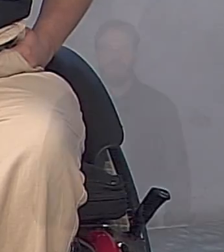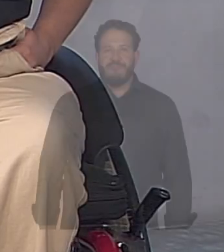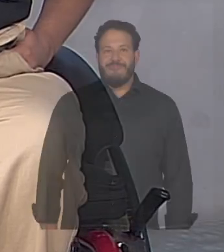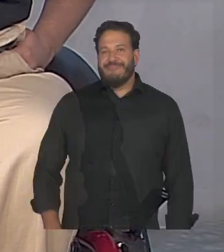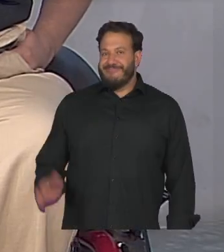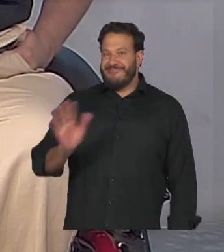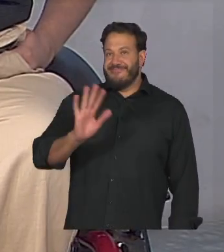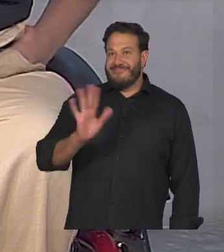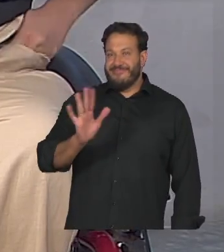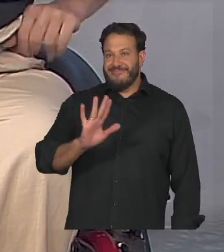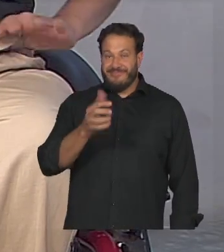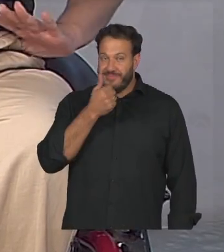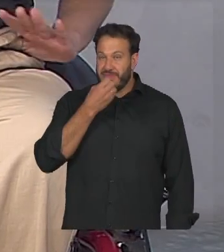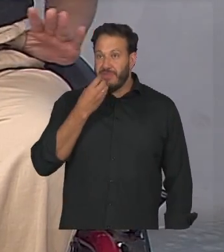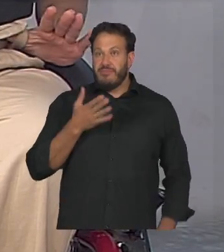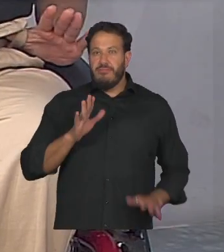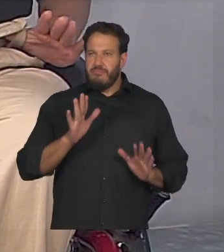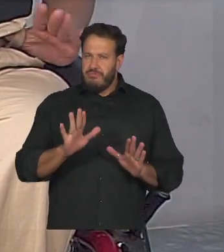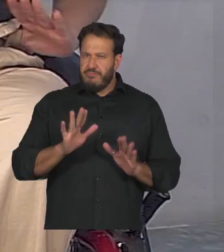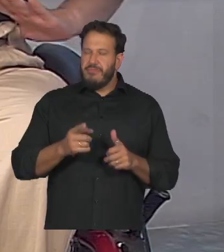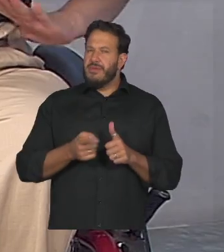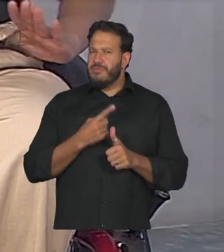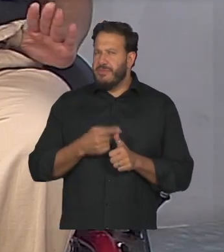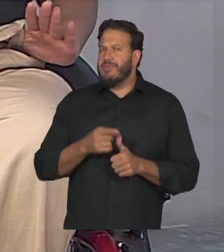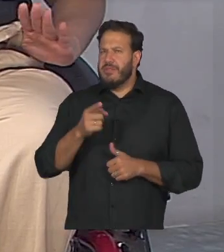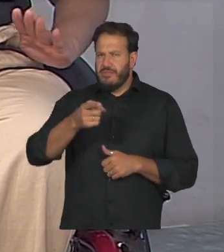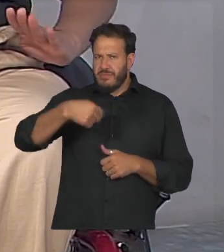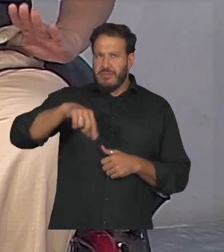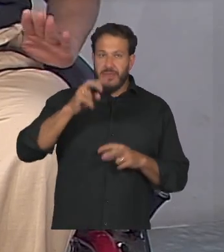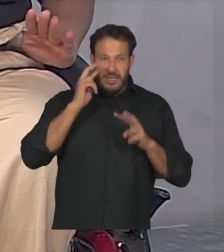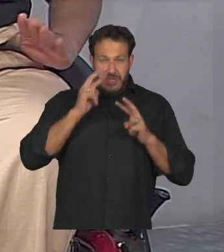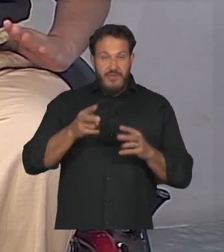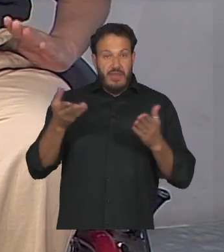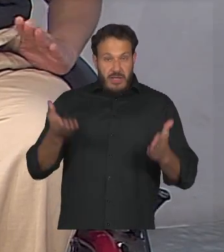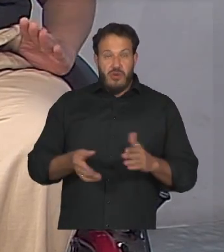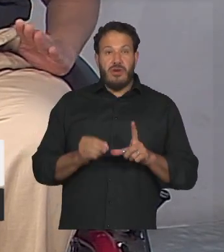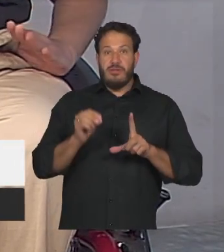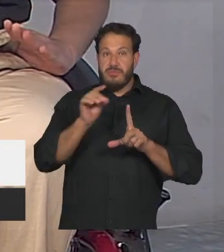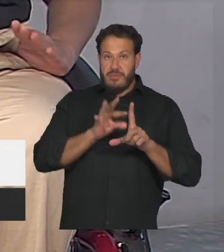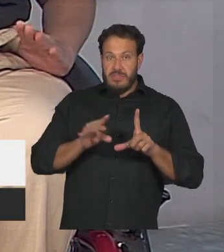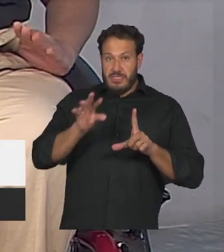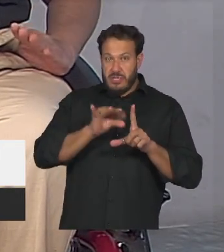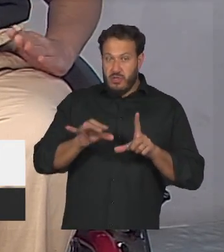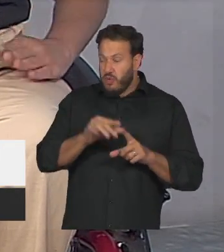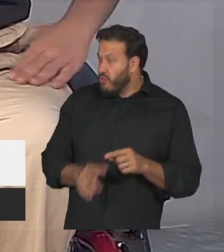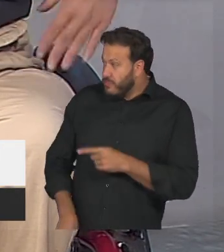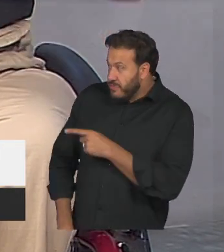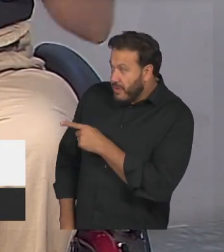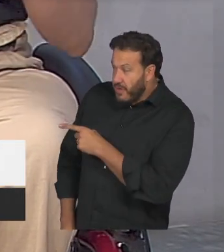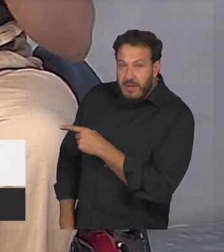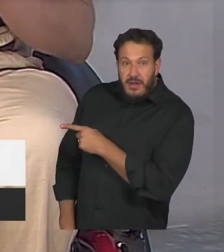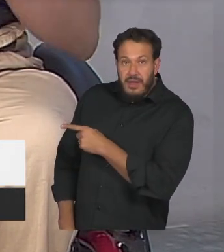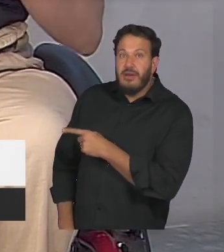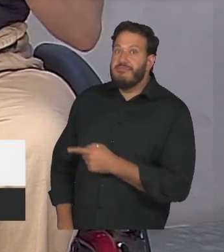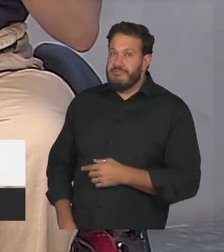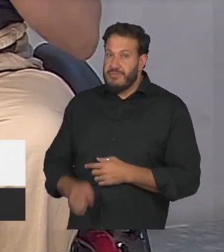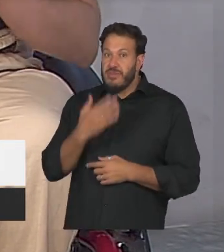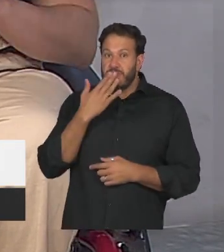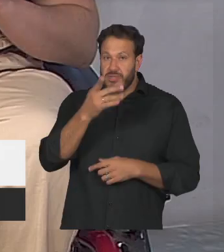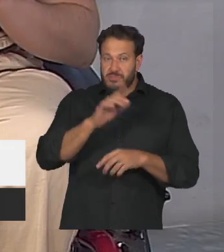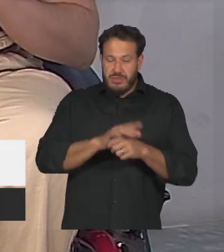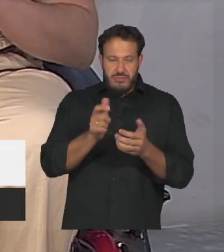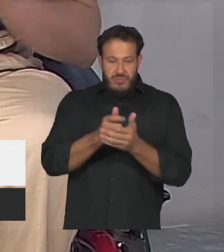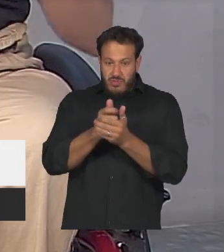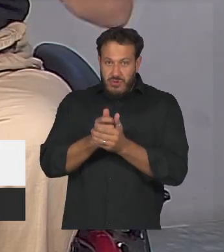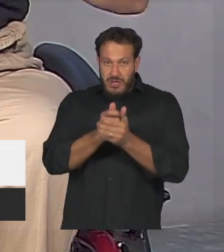Olá todos bem bom antes de tudo vocês estão vendo esse QR Code que tá aparecendo aí no canto da tela vou pedir para você abrir a